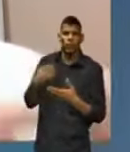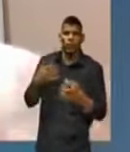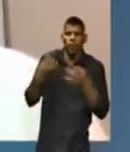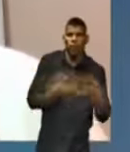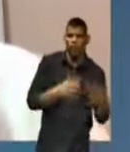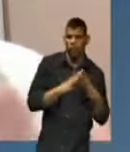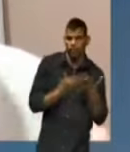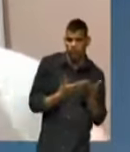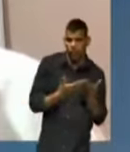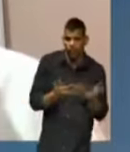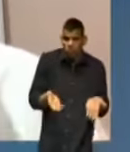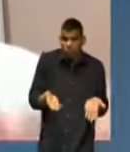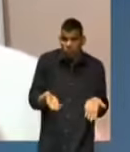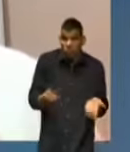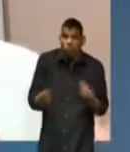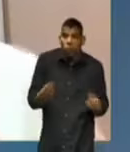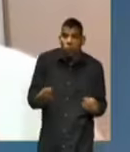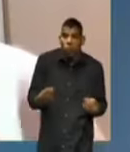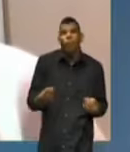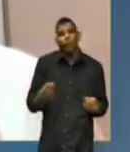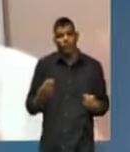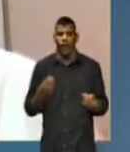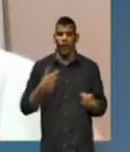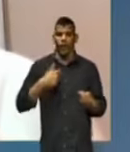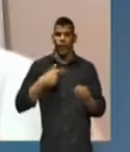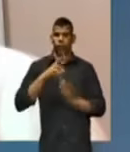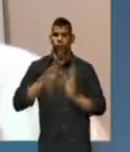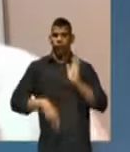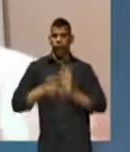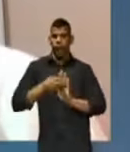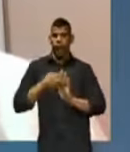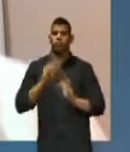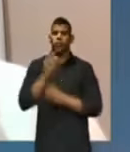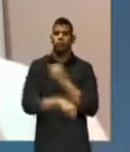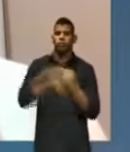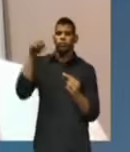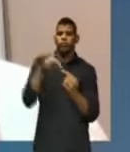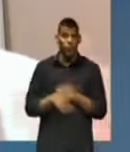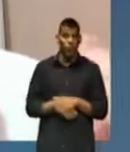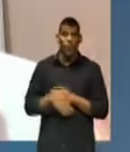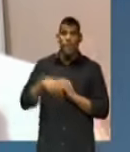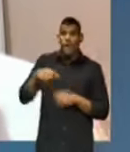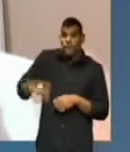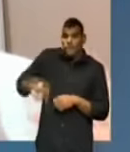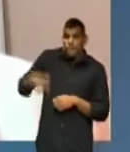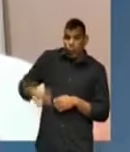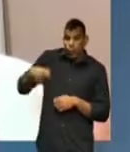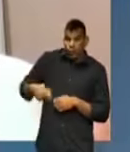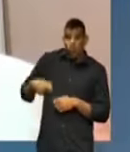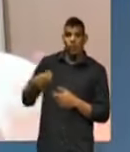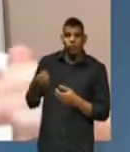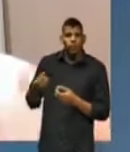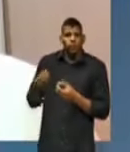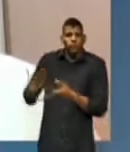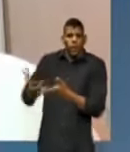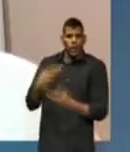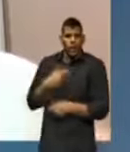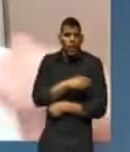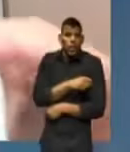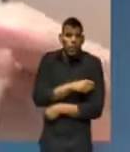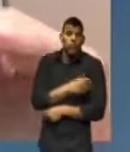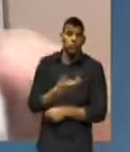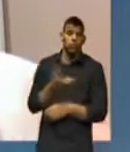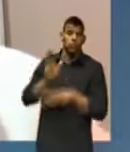foi muito e tem sido muito bem sucedida no ensino superior. A evasão ou o abandono no ensino